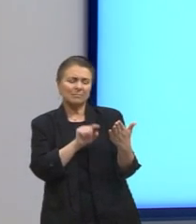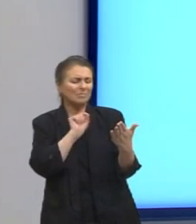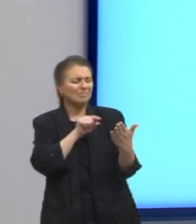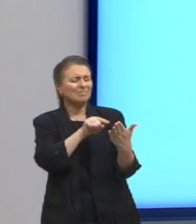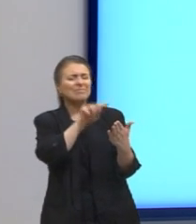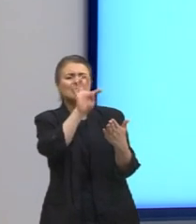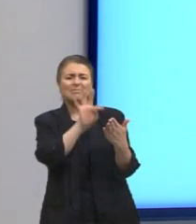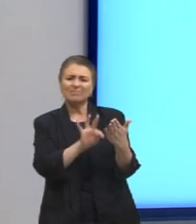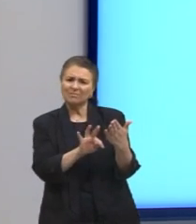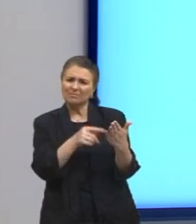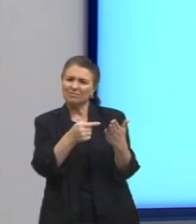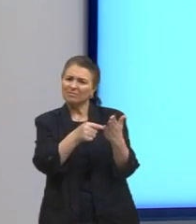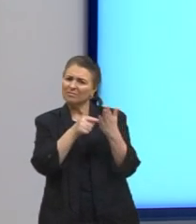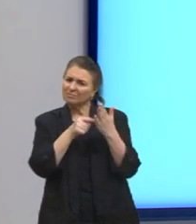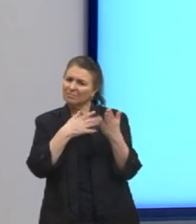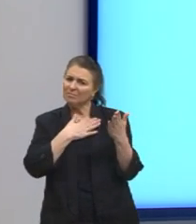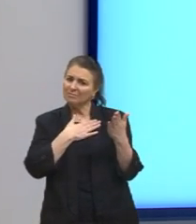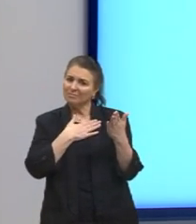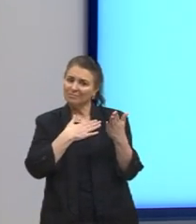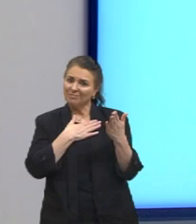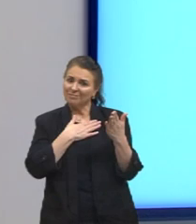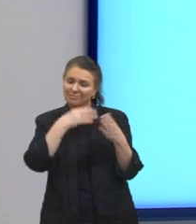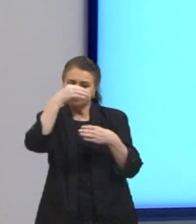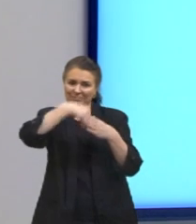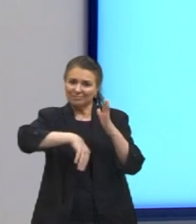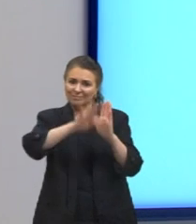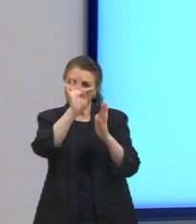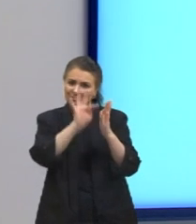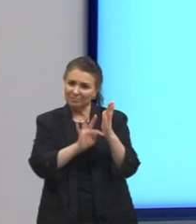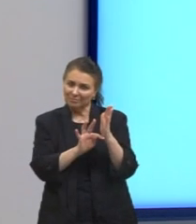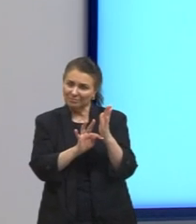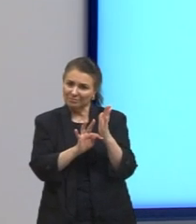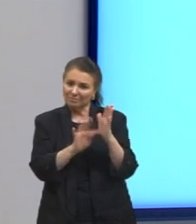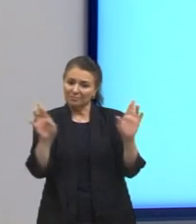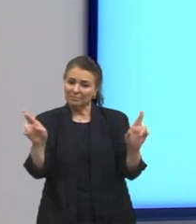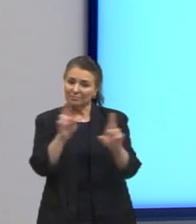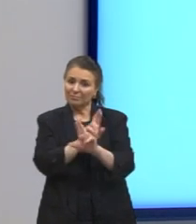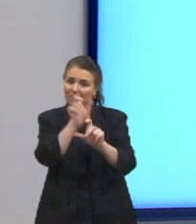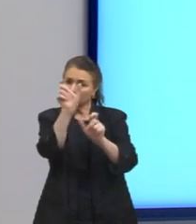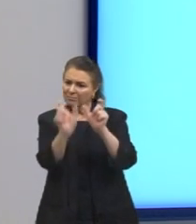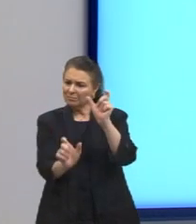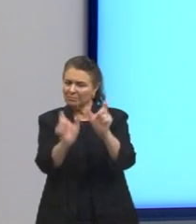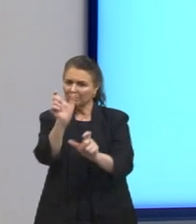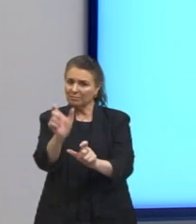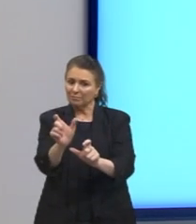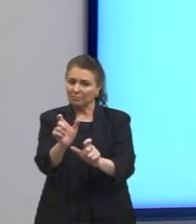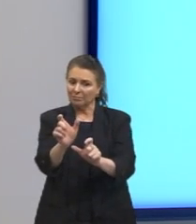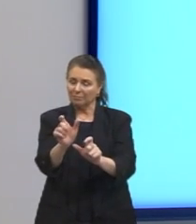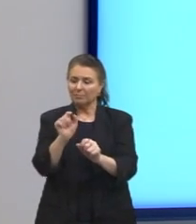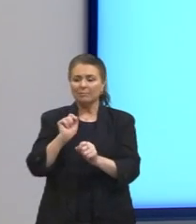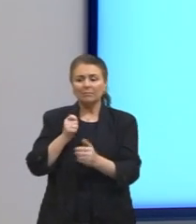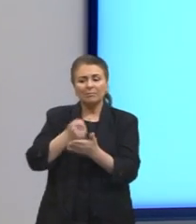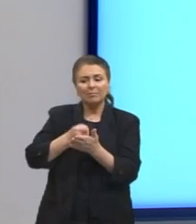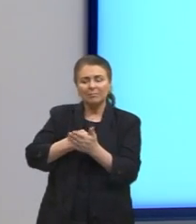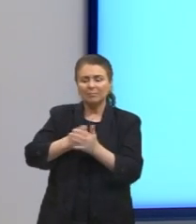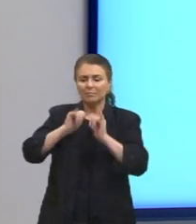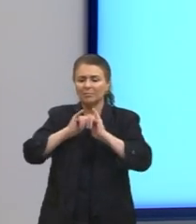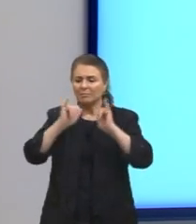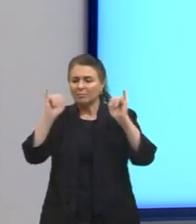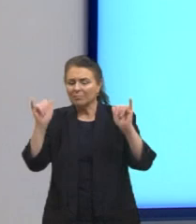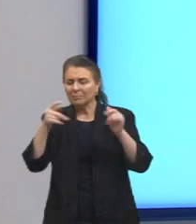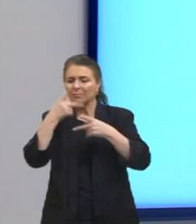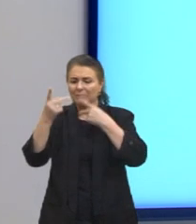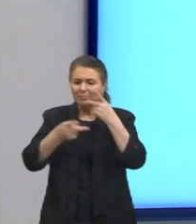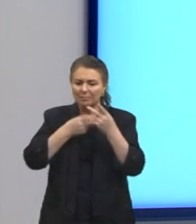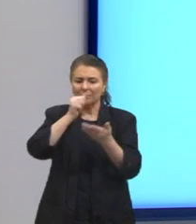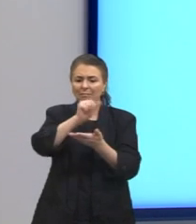traz para mim? O que ele me mostra ali dentro em relação às pessoas quando elas tentam falar, tentam avaliar o